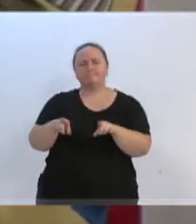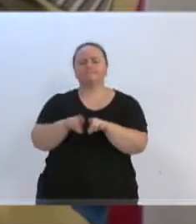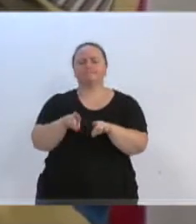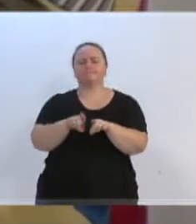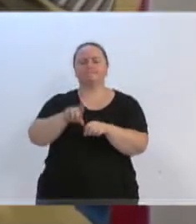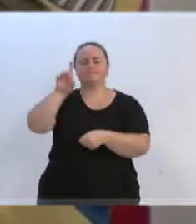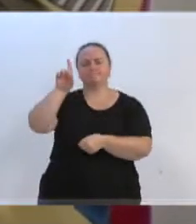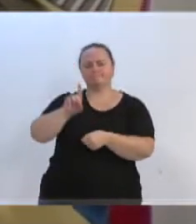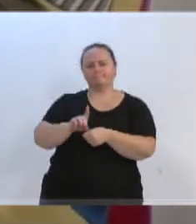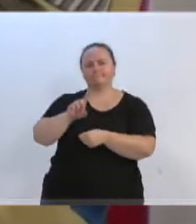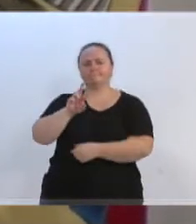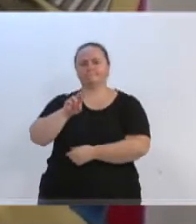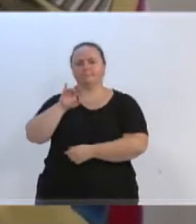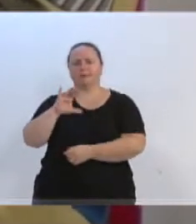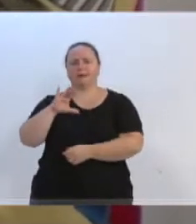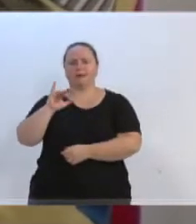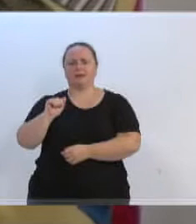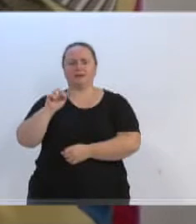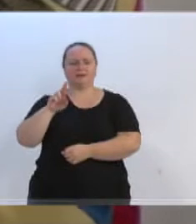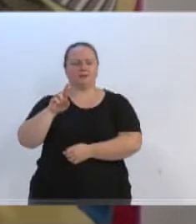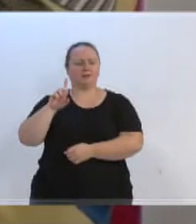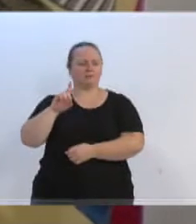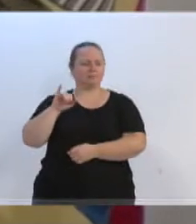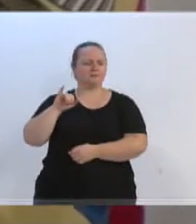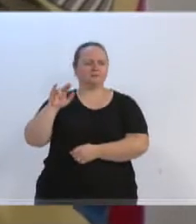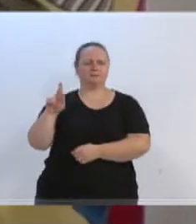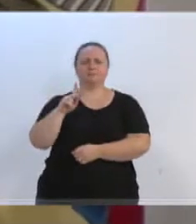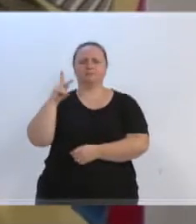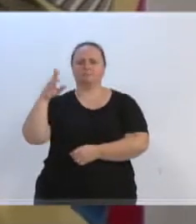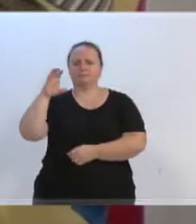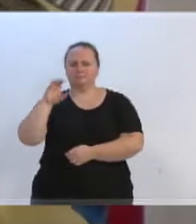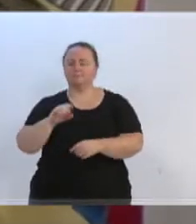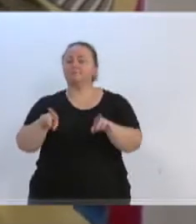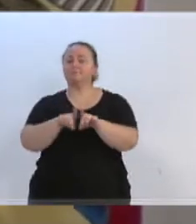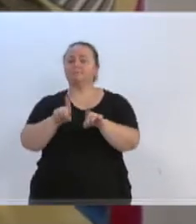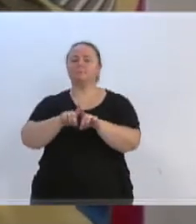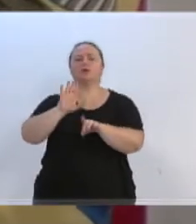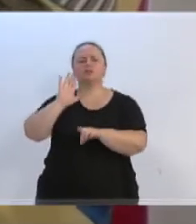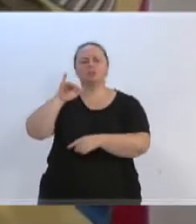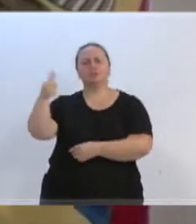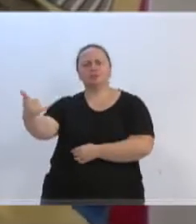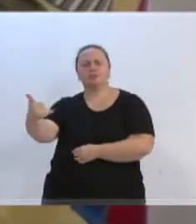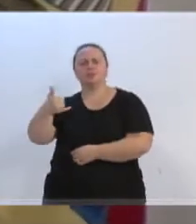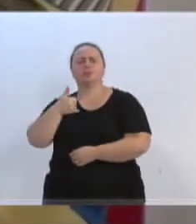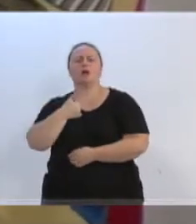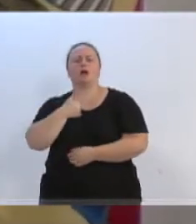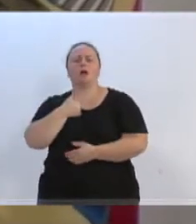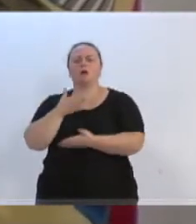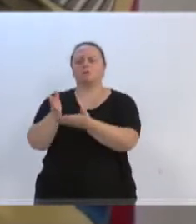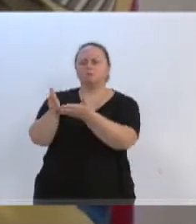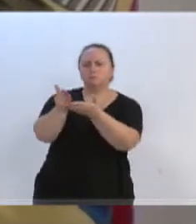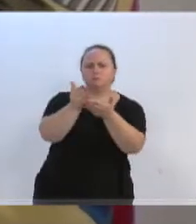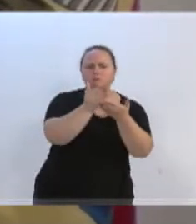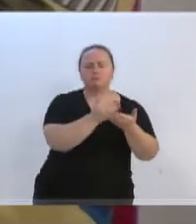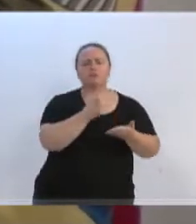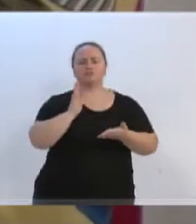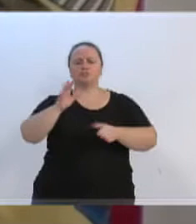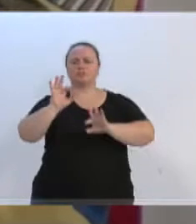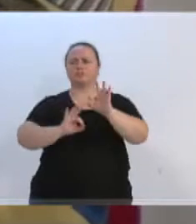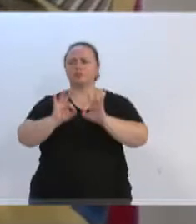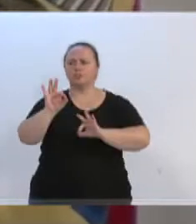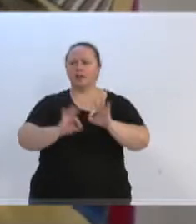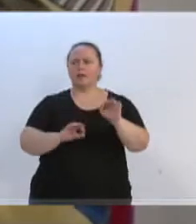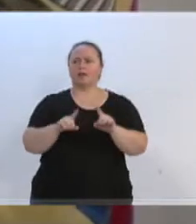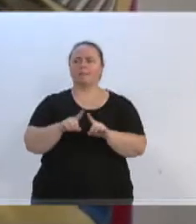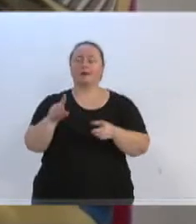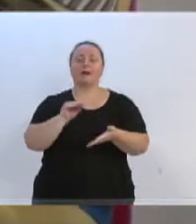conversei com o diretor David Voss, e o que me passaram é que já está pontuado, já fizeram todos os levantamentos, já está preparado, só que agora